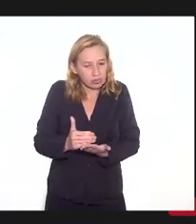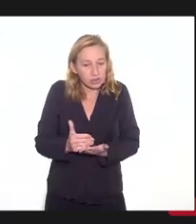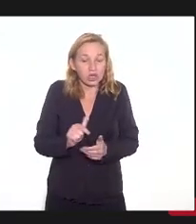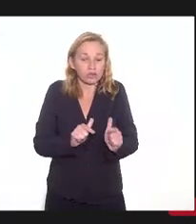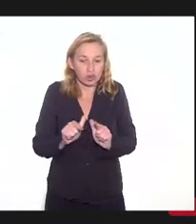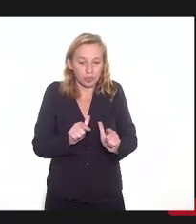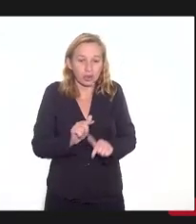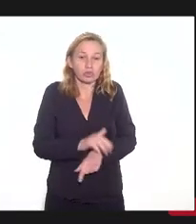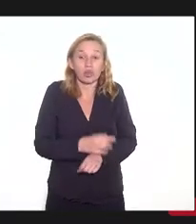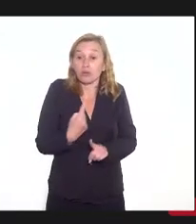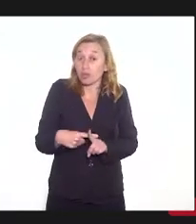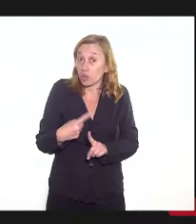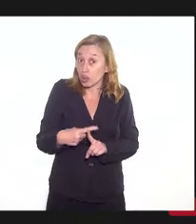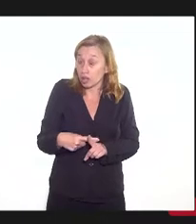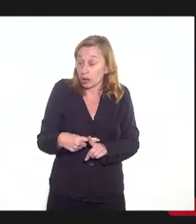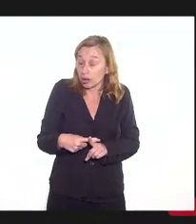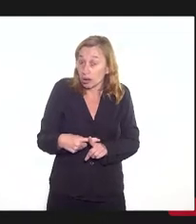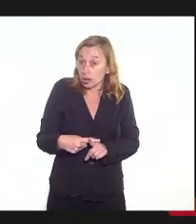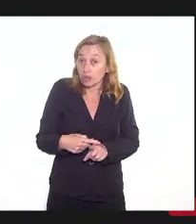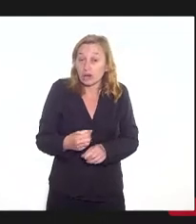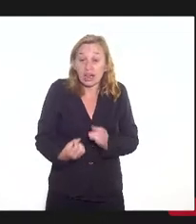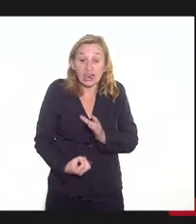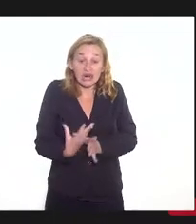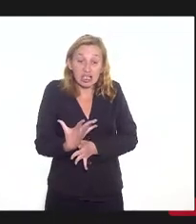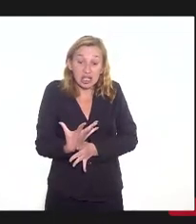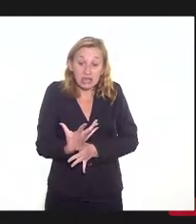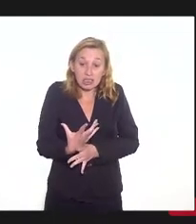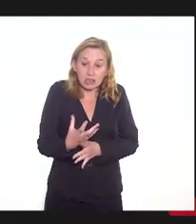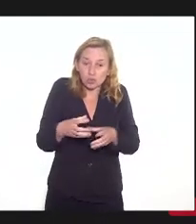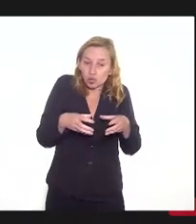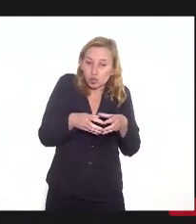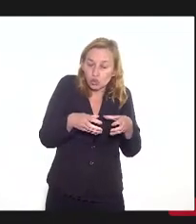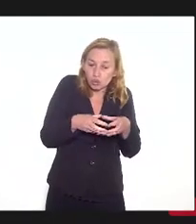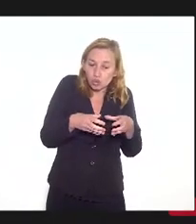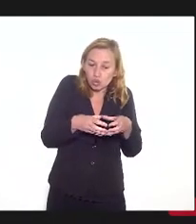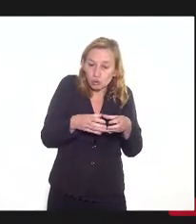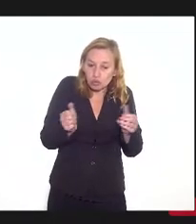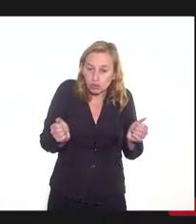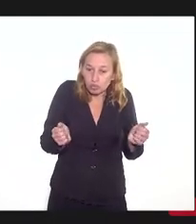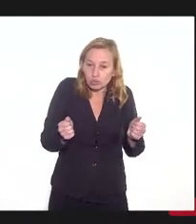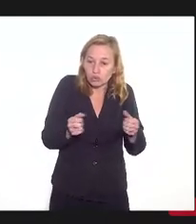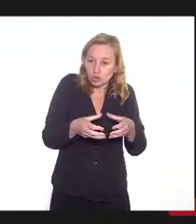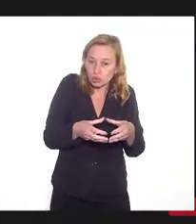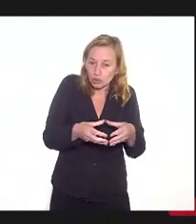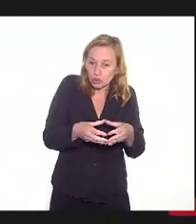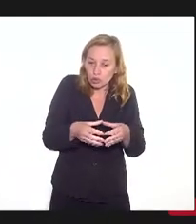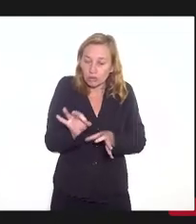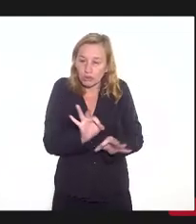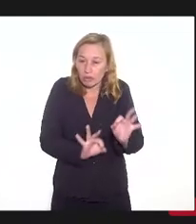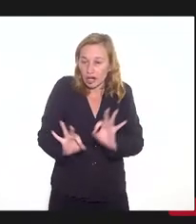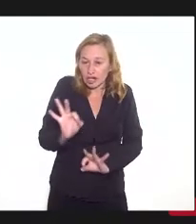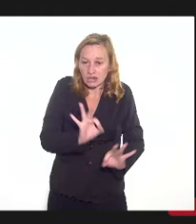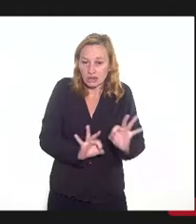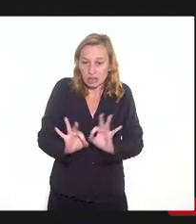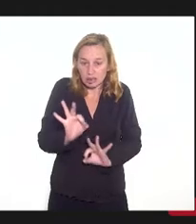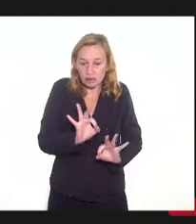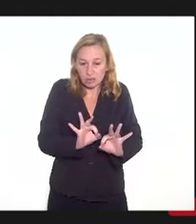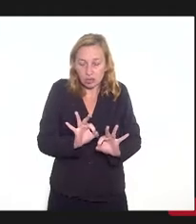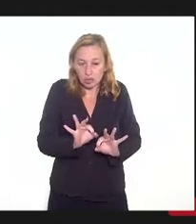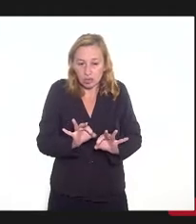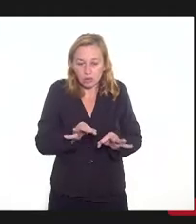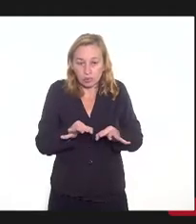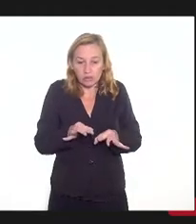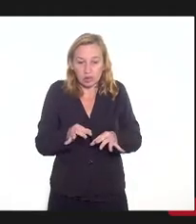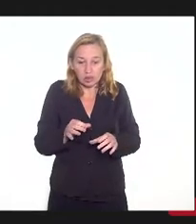trabalhos, né? Porque a criação do grupo conjunto para elaboração do plano nesse período